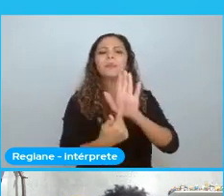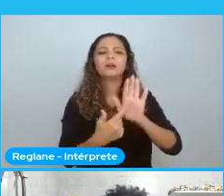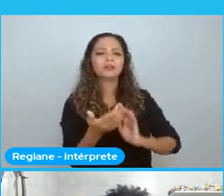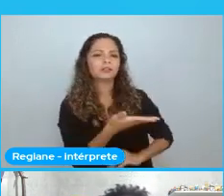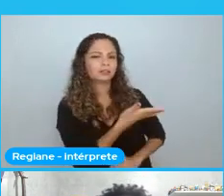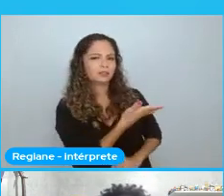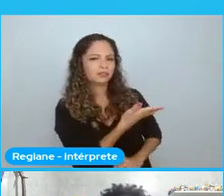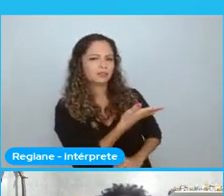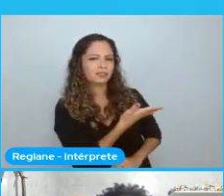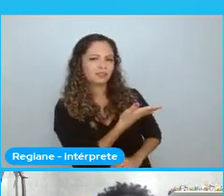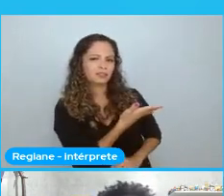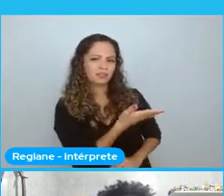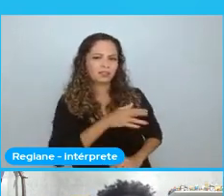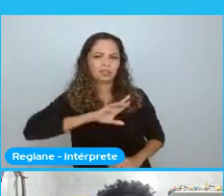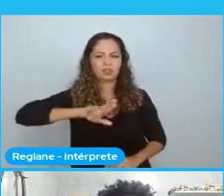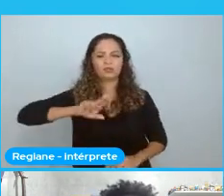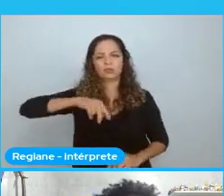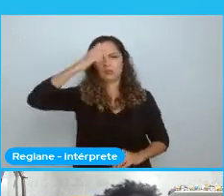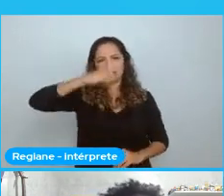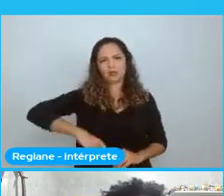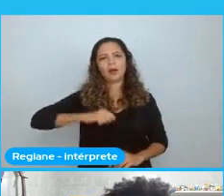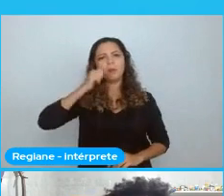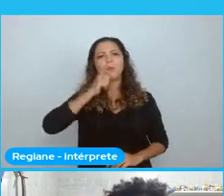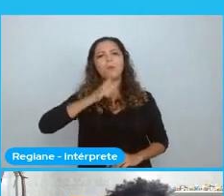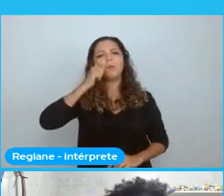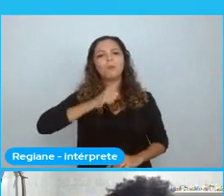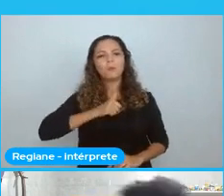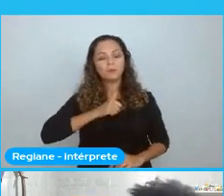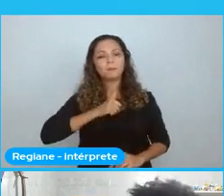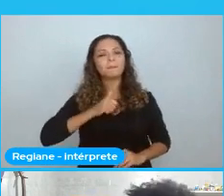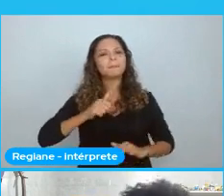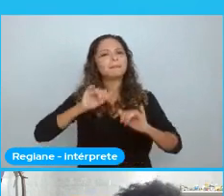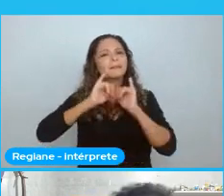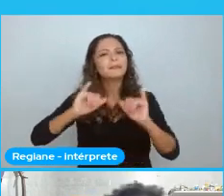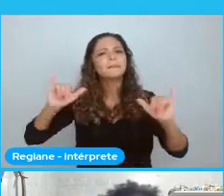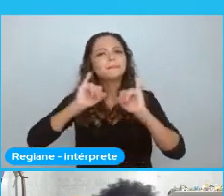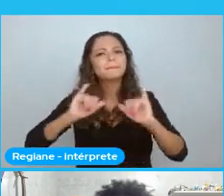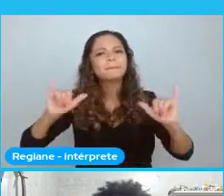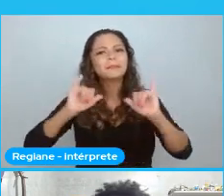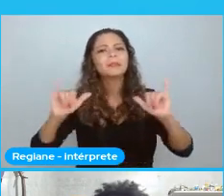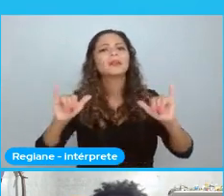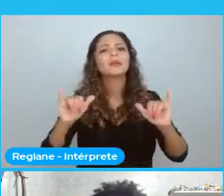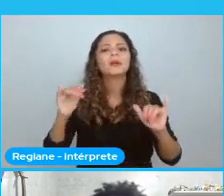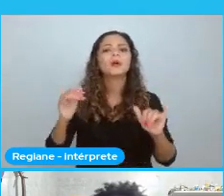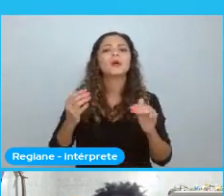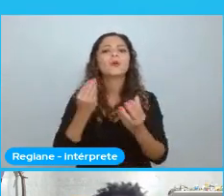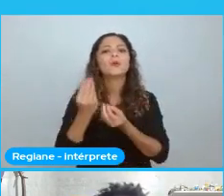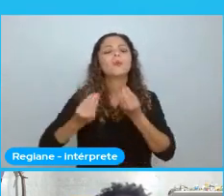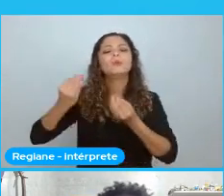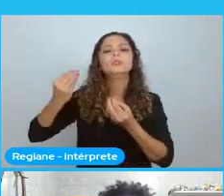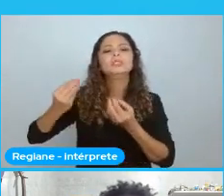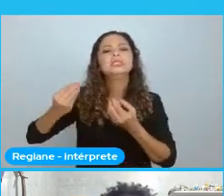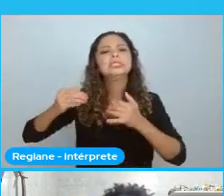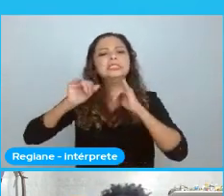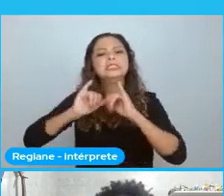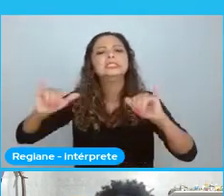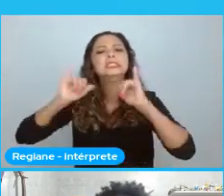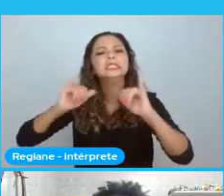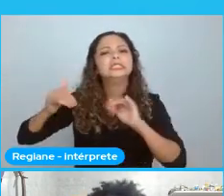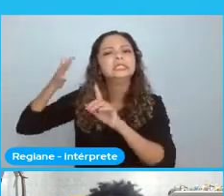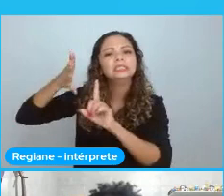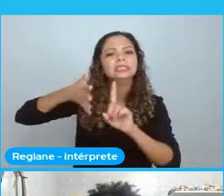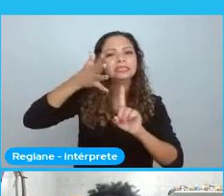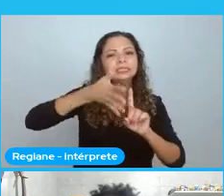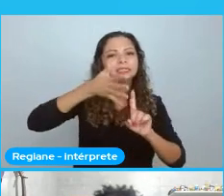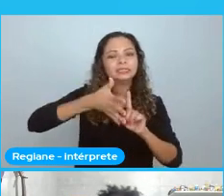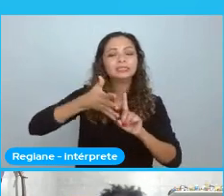Uma parte desse discurso. Ela está discussando. Só um contexto. onde ela fez esse discurso. Ela estava discussando. Numa conferência. Onde homens